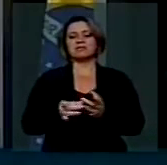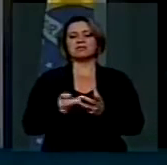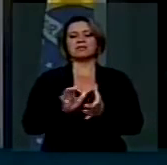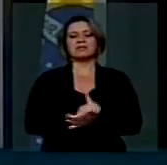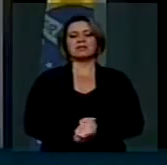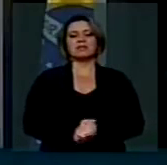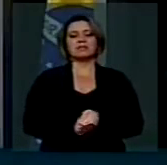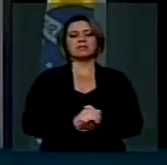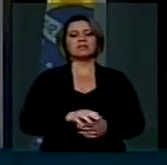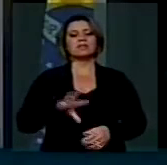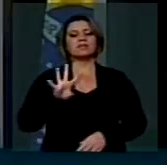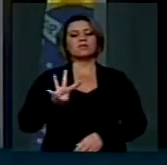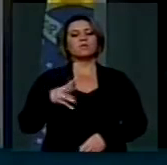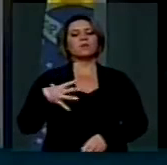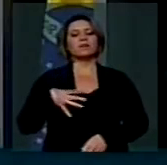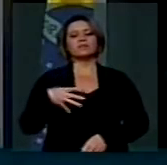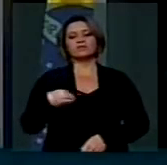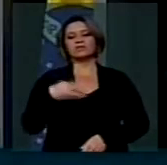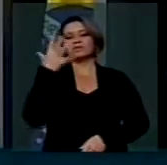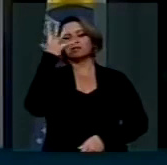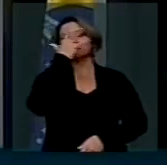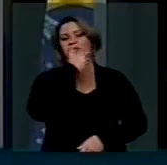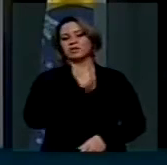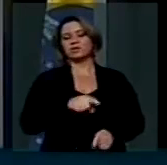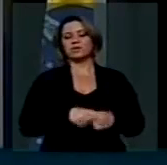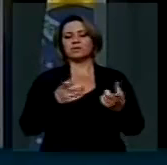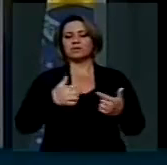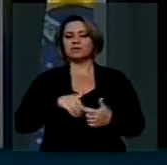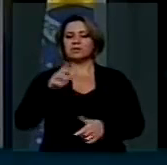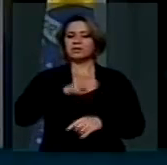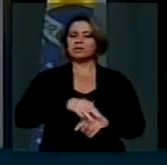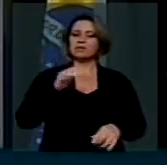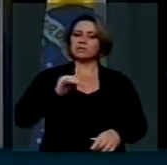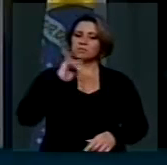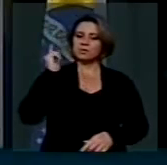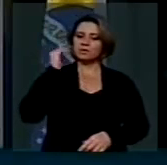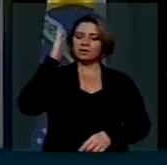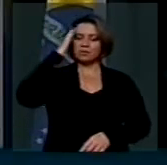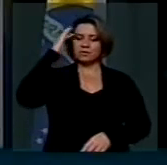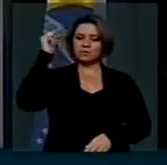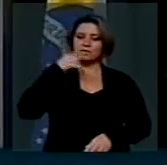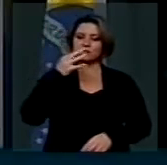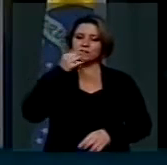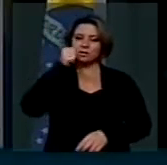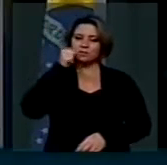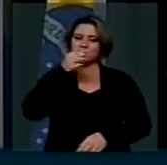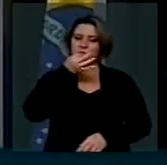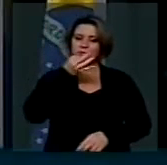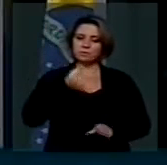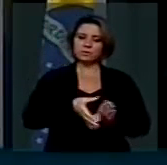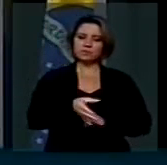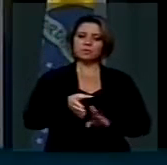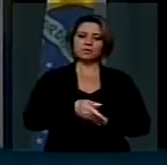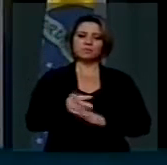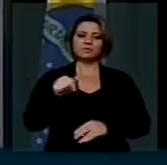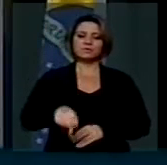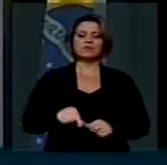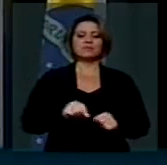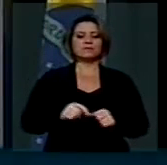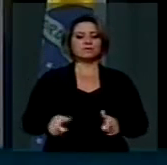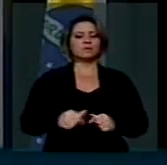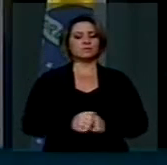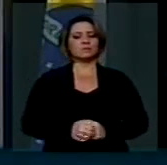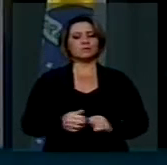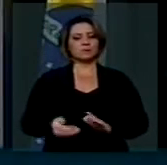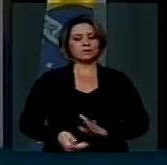quatro filhos lindos, refleti sobre algo extremamente importante que ela me sugeriu, que estarei protocolando hoje nessa casa.